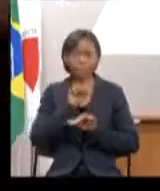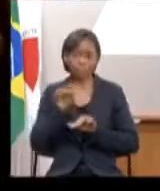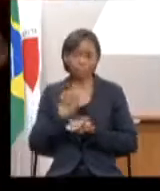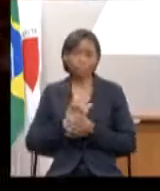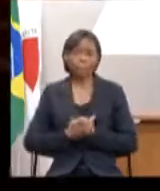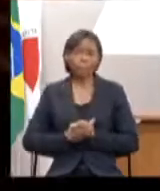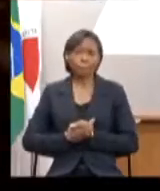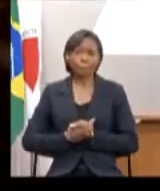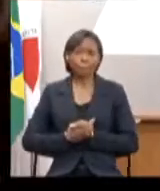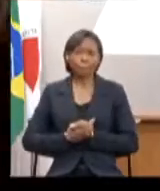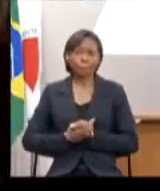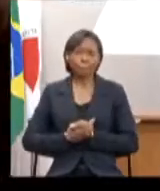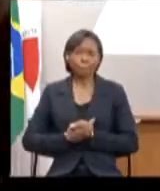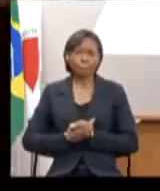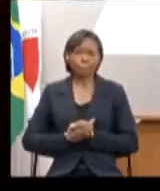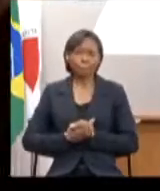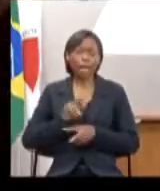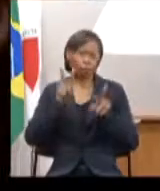de maneira